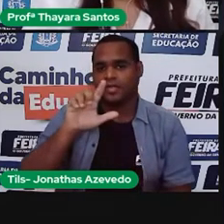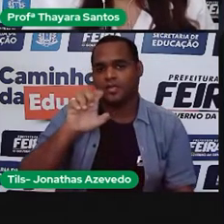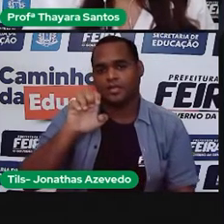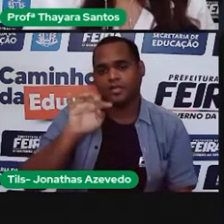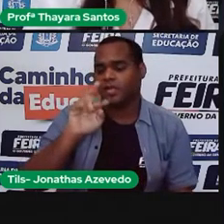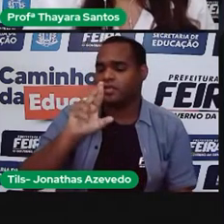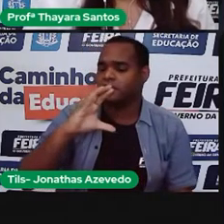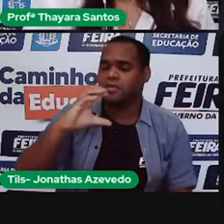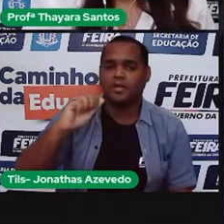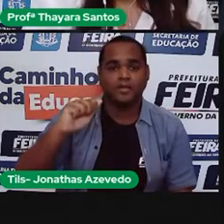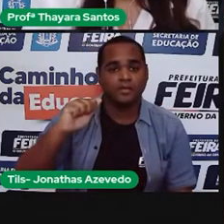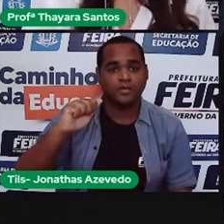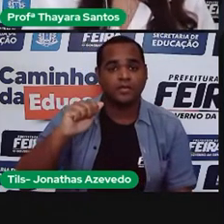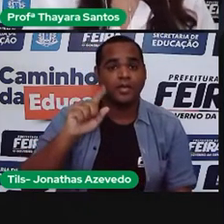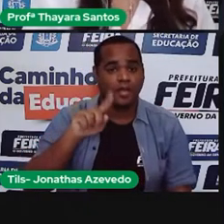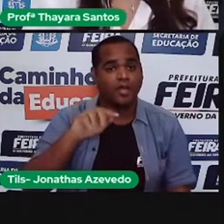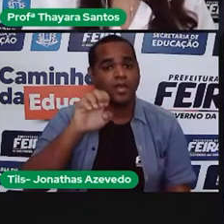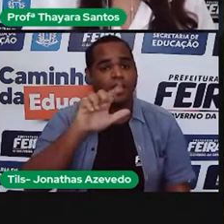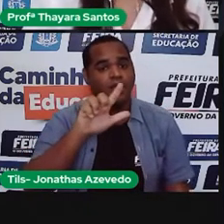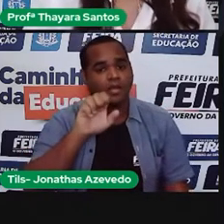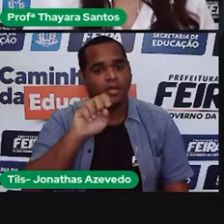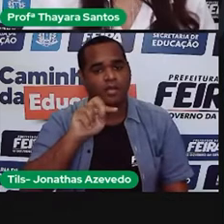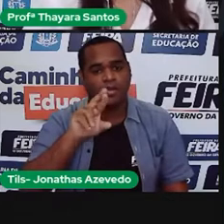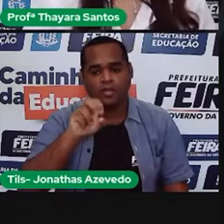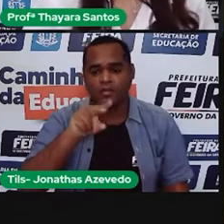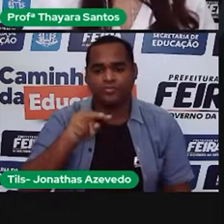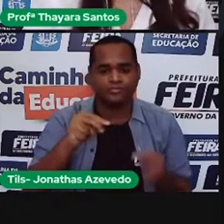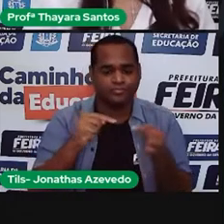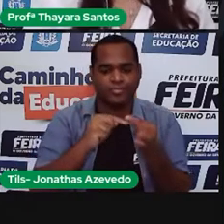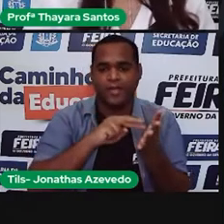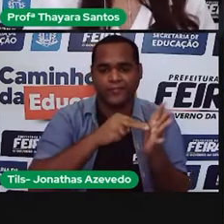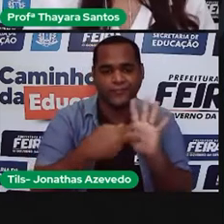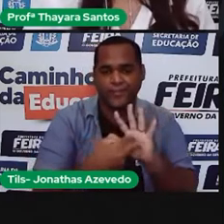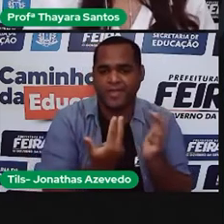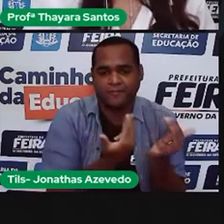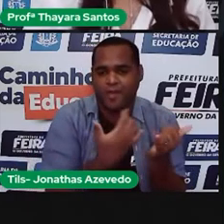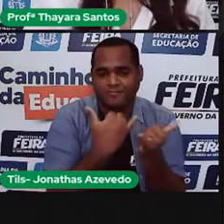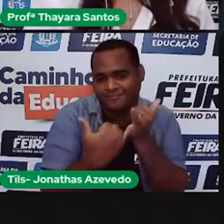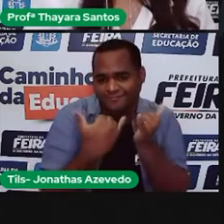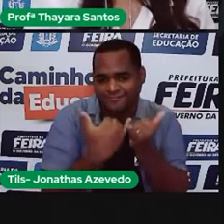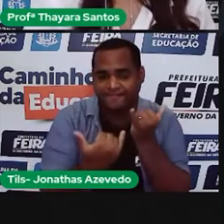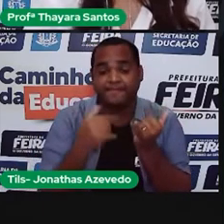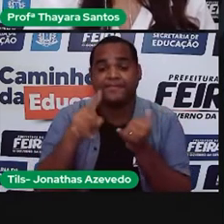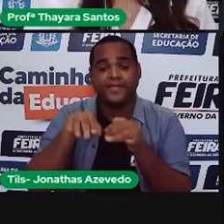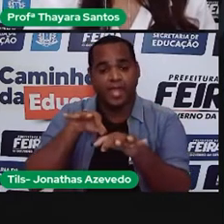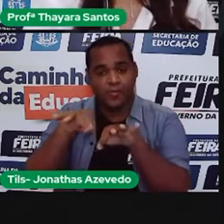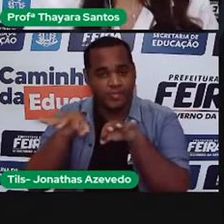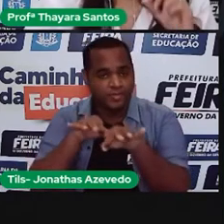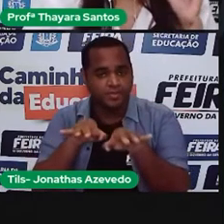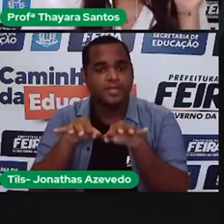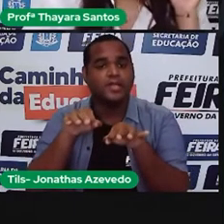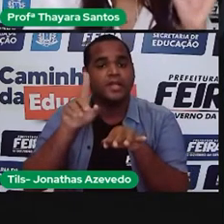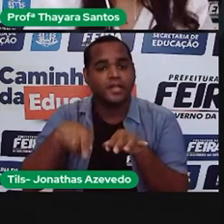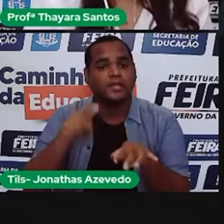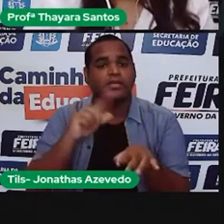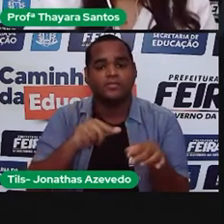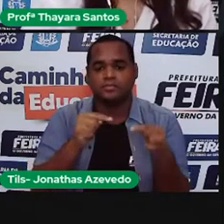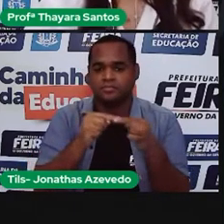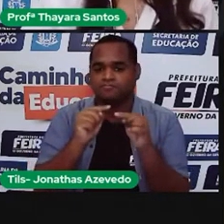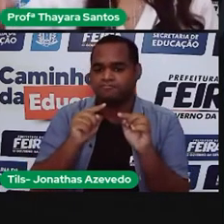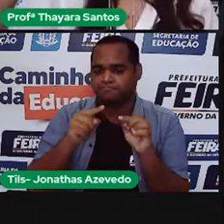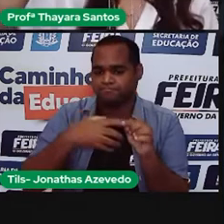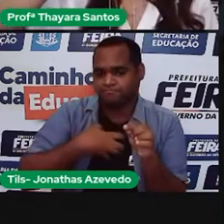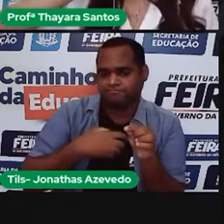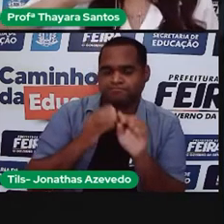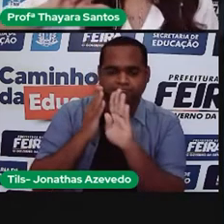elétrica, elétrons, tem tudo a ver. São esses elétrons que vão ser organizados em um sentido único